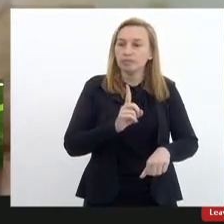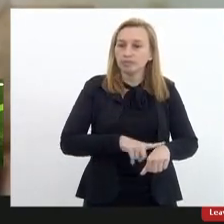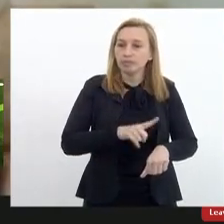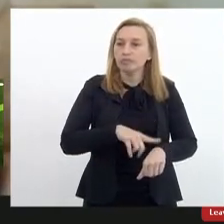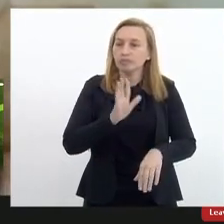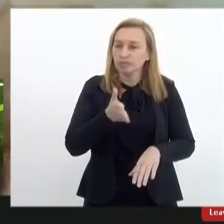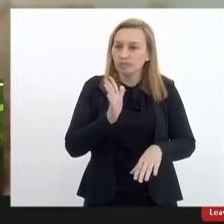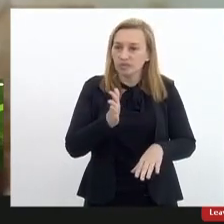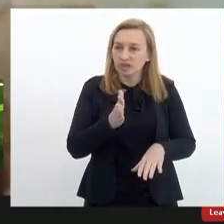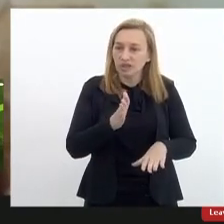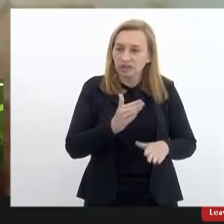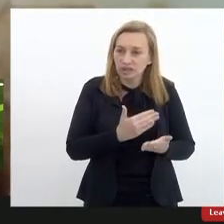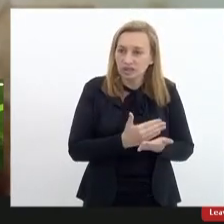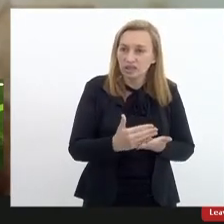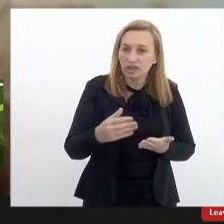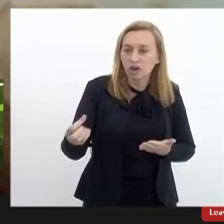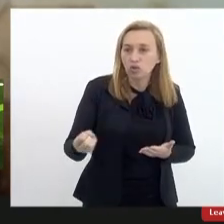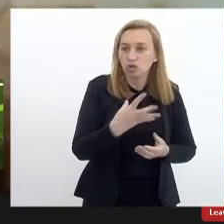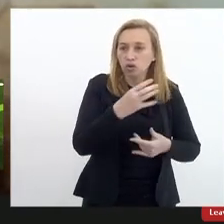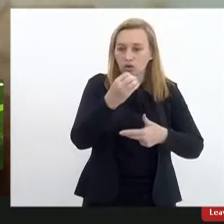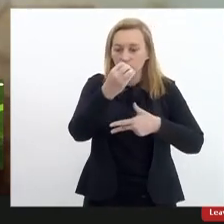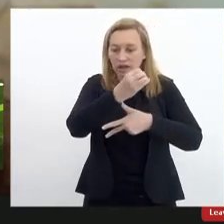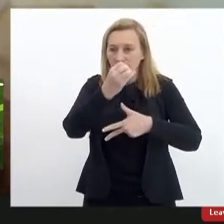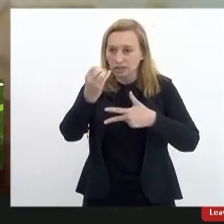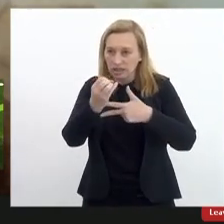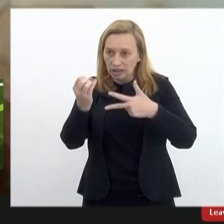implantar o novo Enem de fazer a política